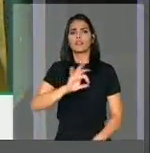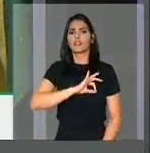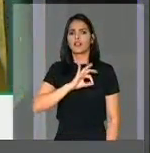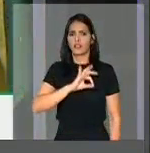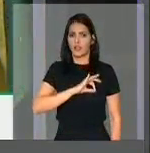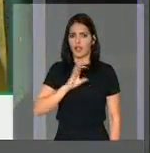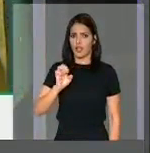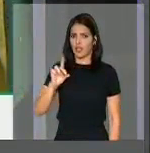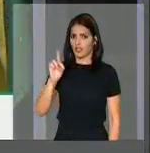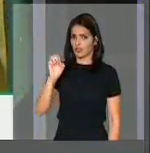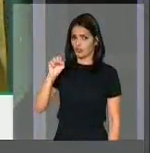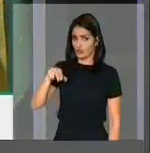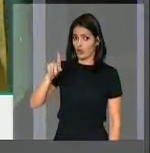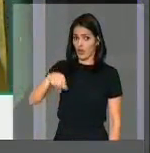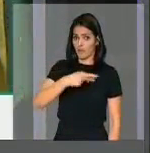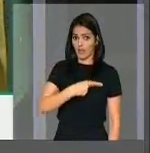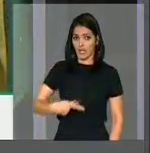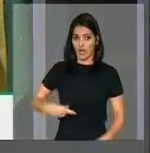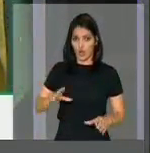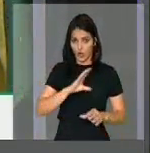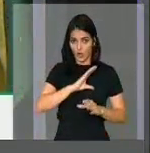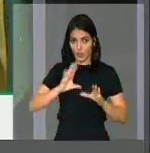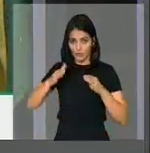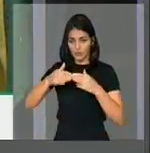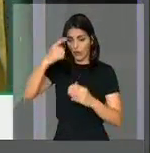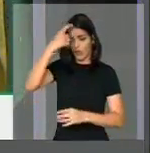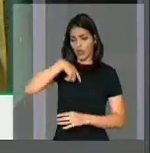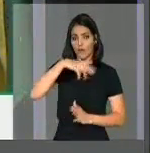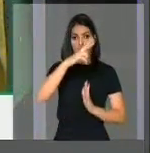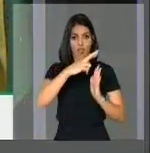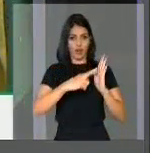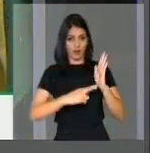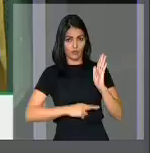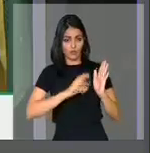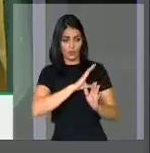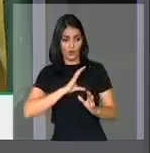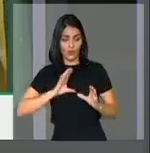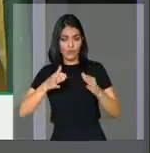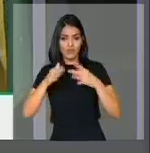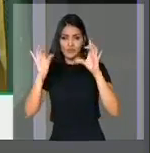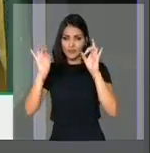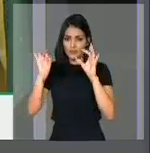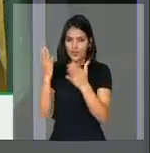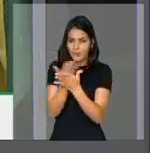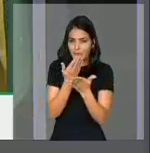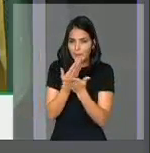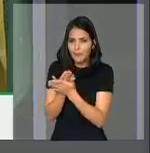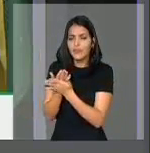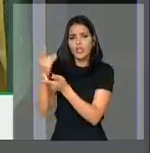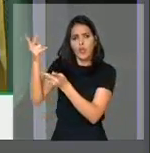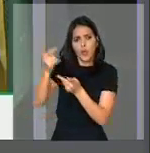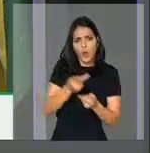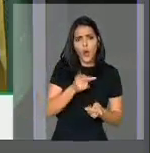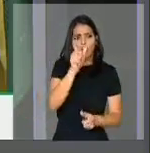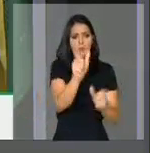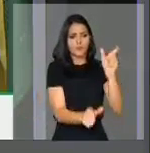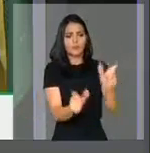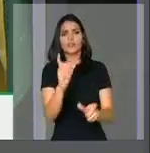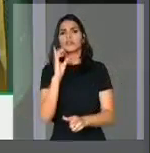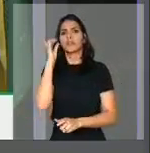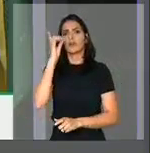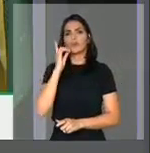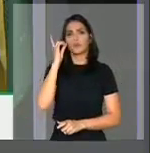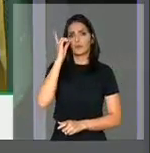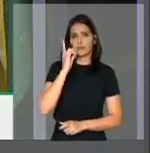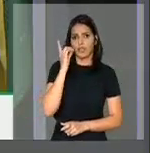presidente desta comissão, eu como relator desta Comissão Especial de Estudo, convidamos a todos os deputados